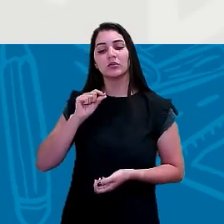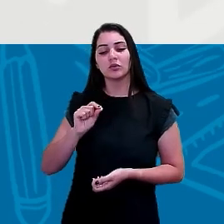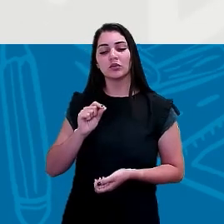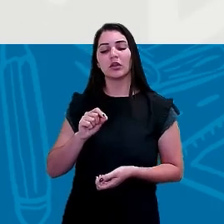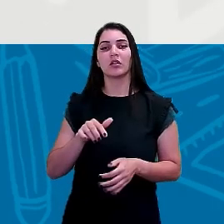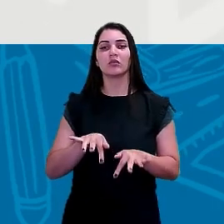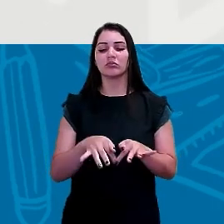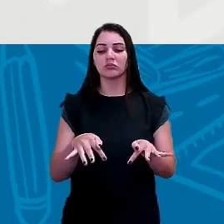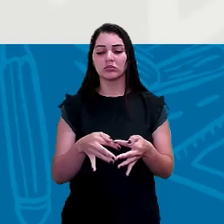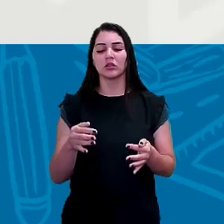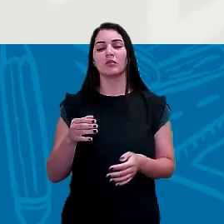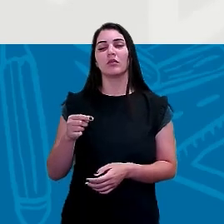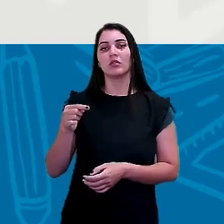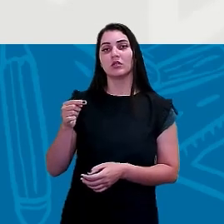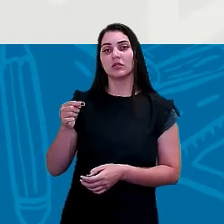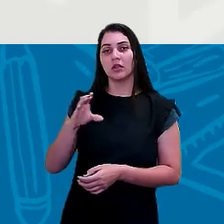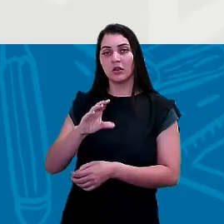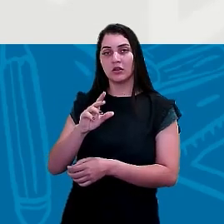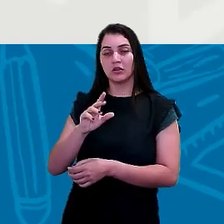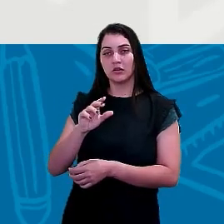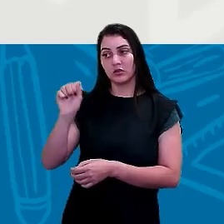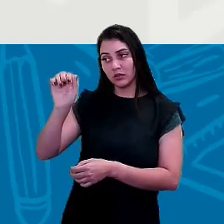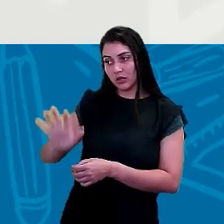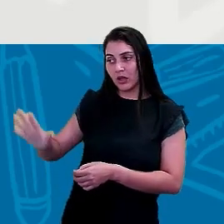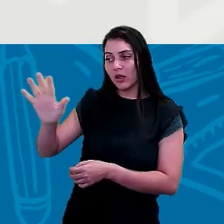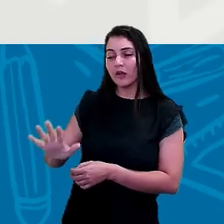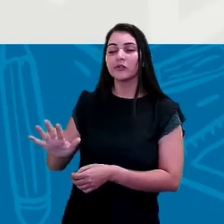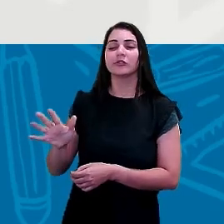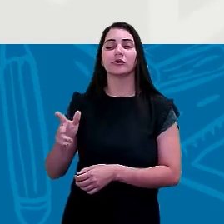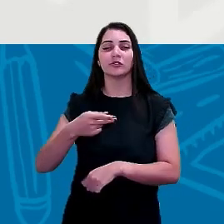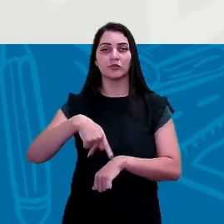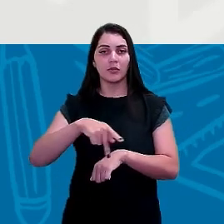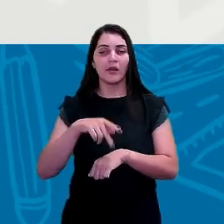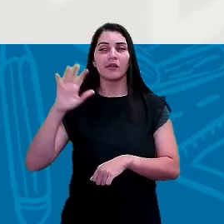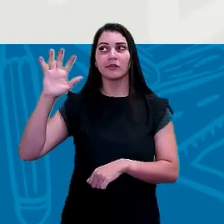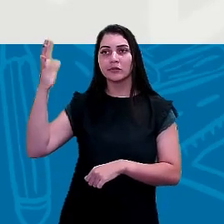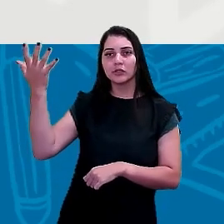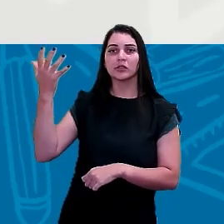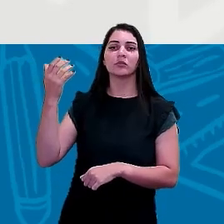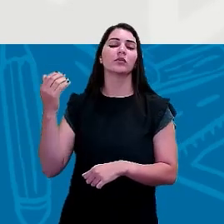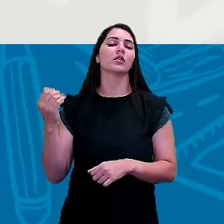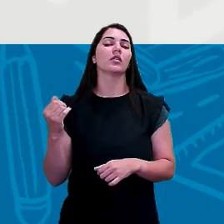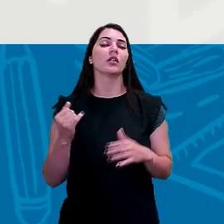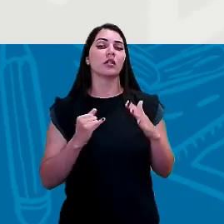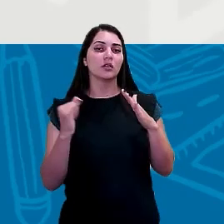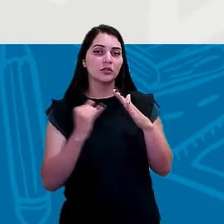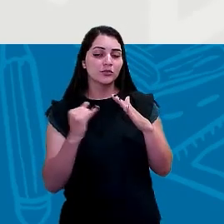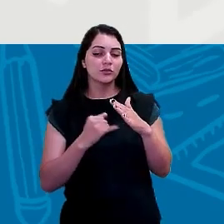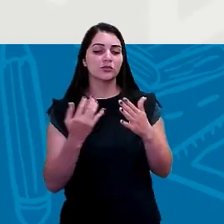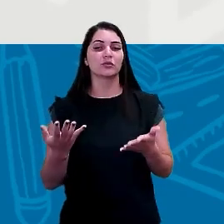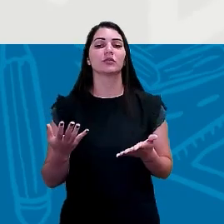da China, da Ásia, os países do clima, da indústria, os países que compõem,